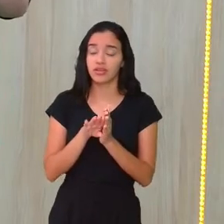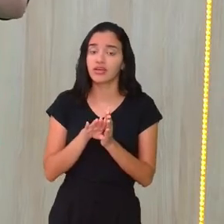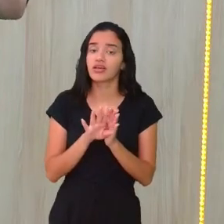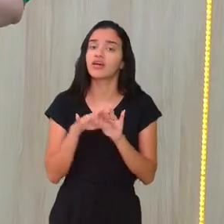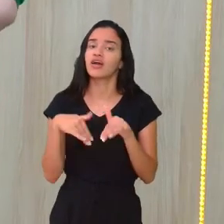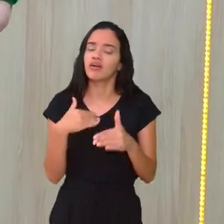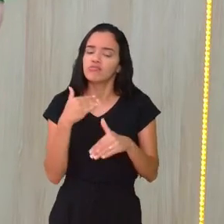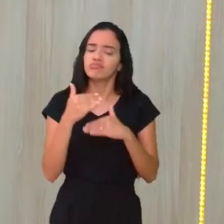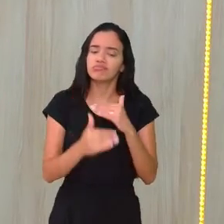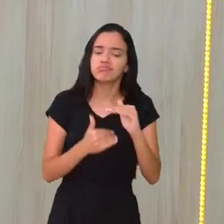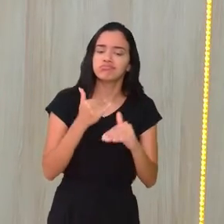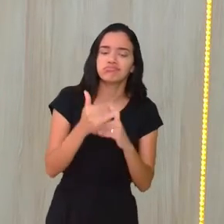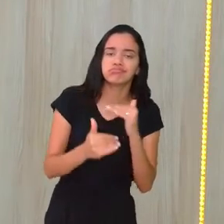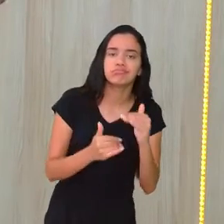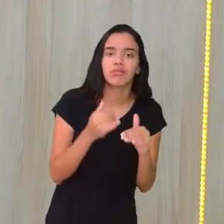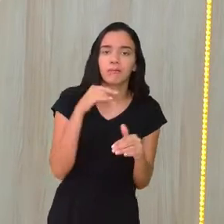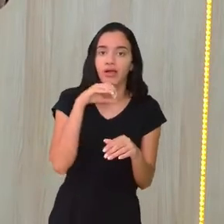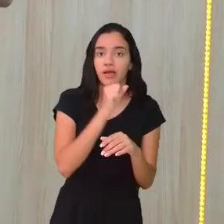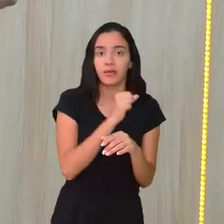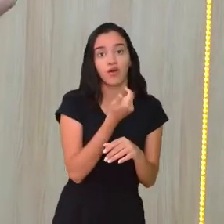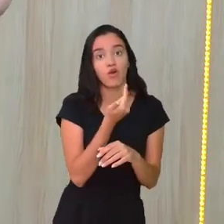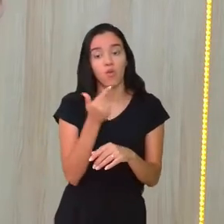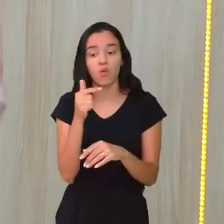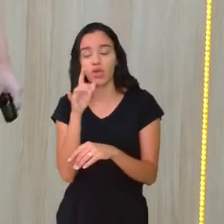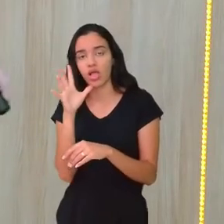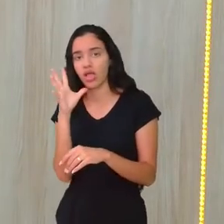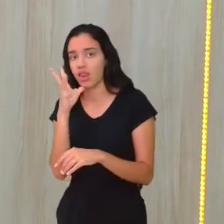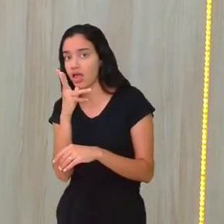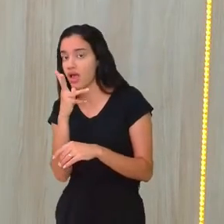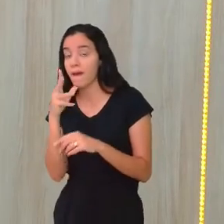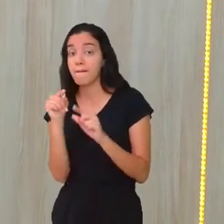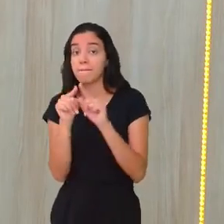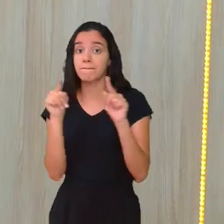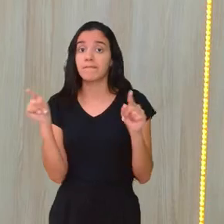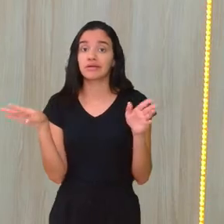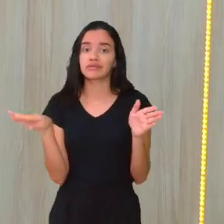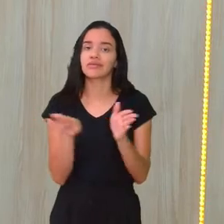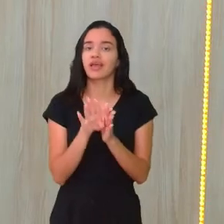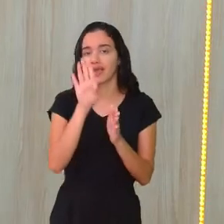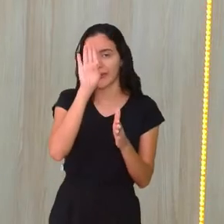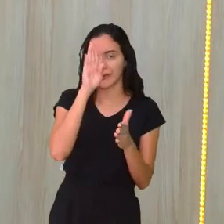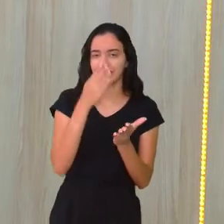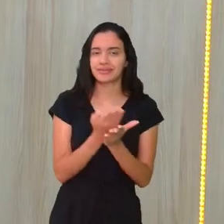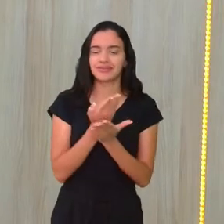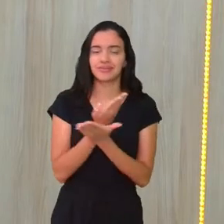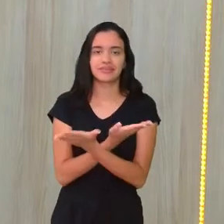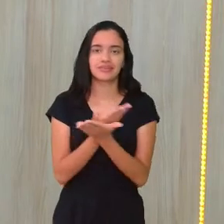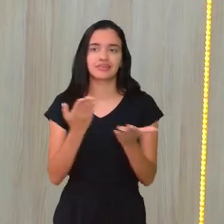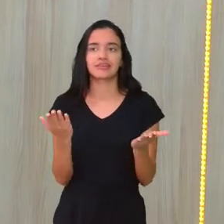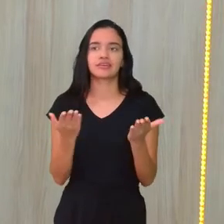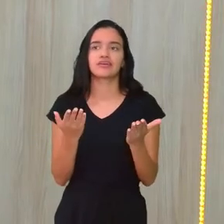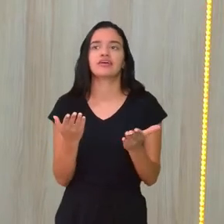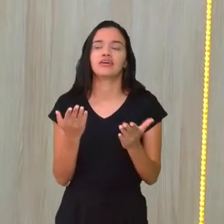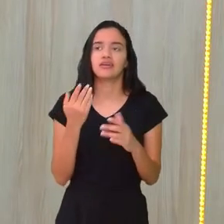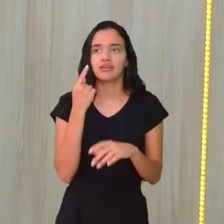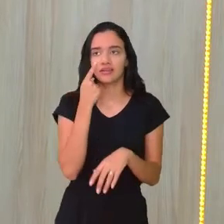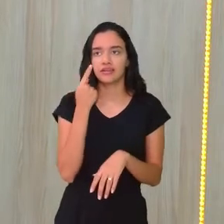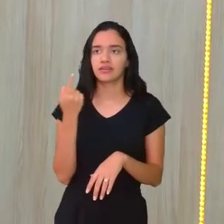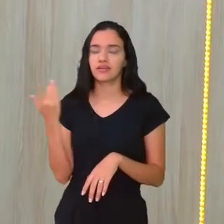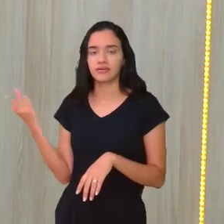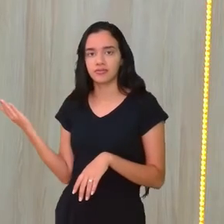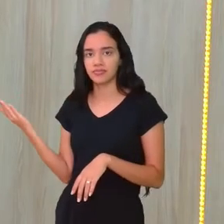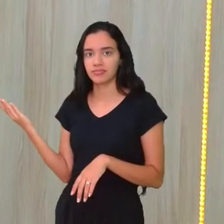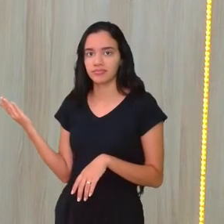devagarzinho, alguns mais rápido, outros mais lento, mas todos vão chegar, eu acredito em vocês. Aqui está meu eixo de